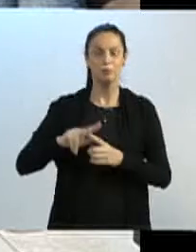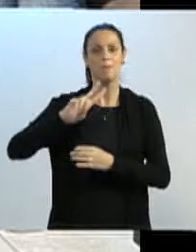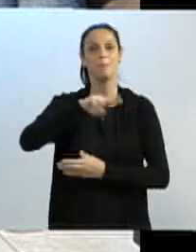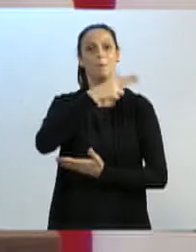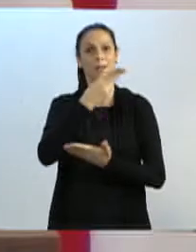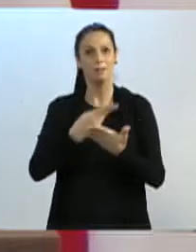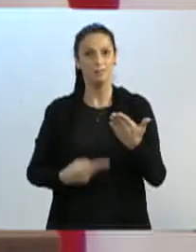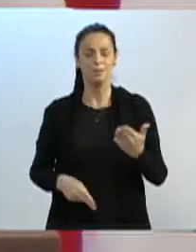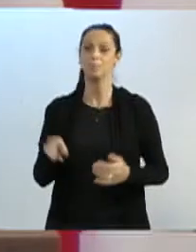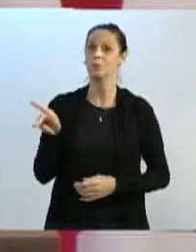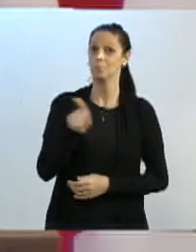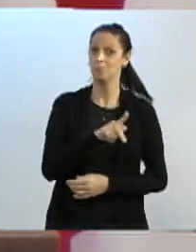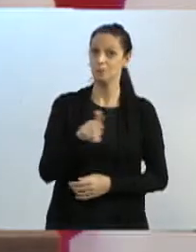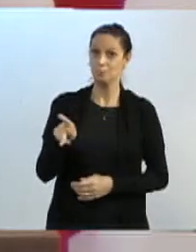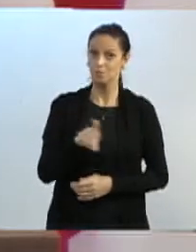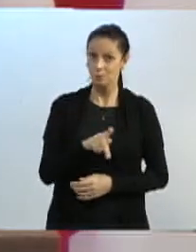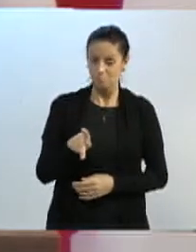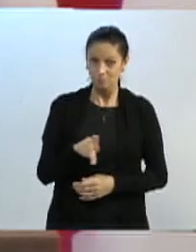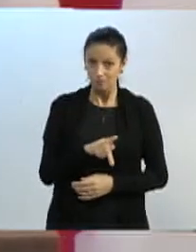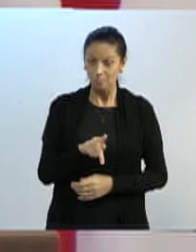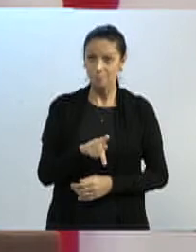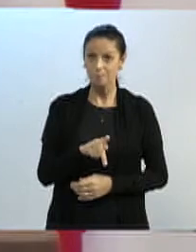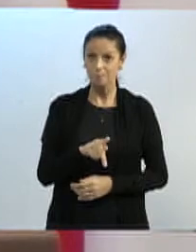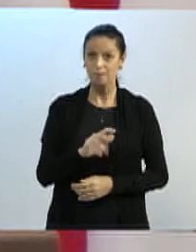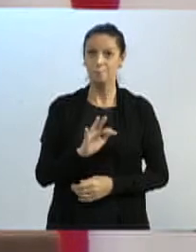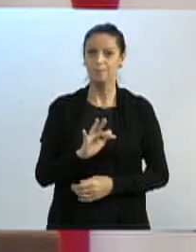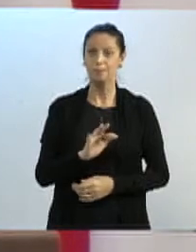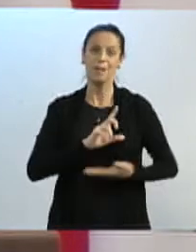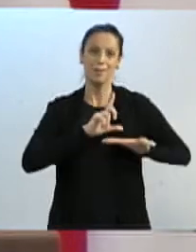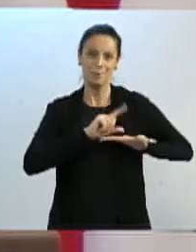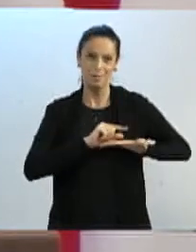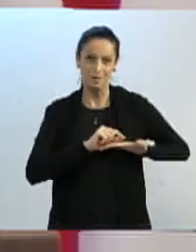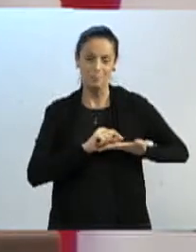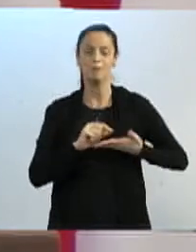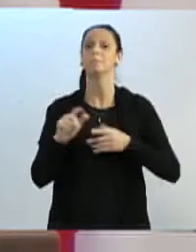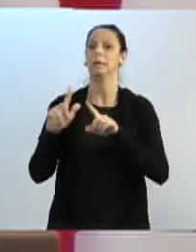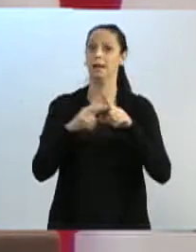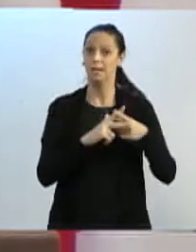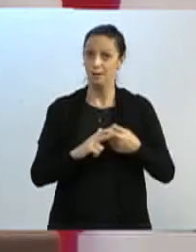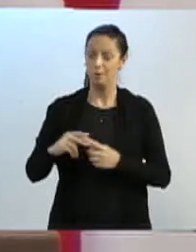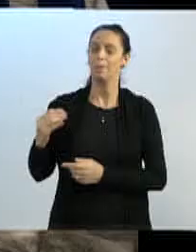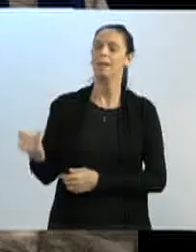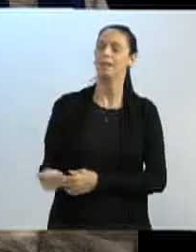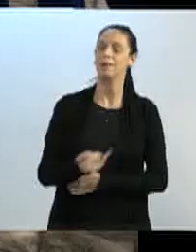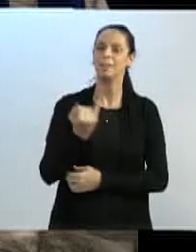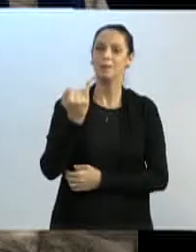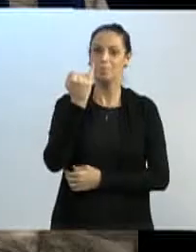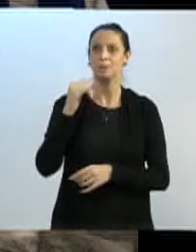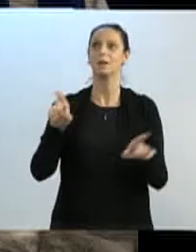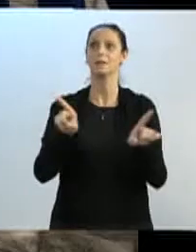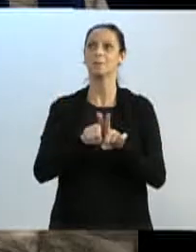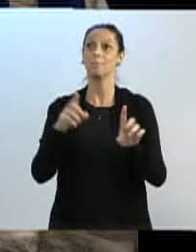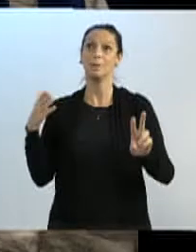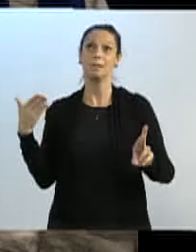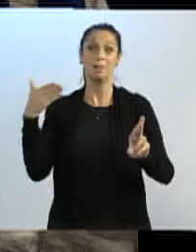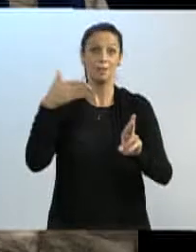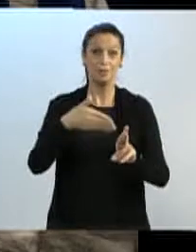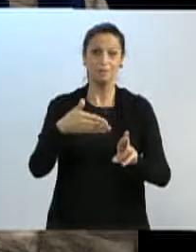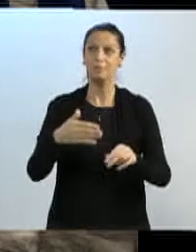professor Fernando Osterman, nós também estivemos lá, uma reforma importante, uma escola também de referência.